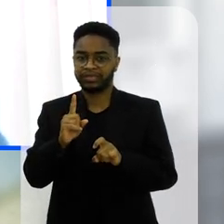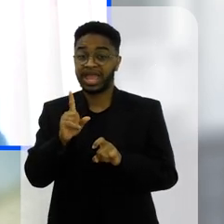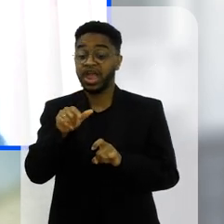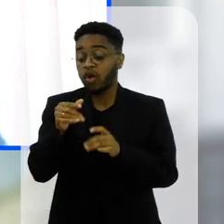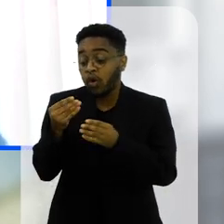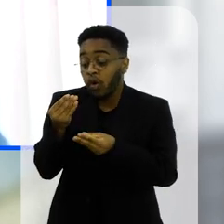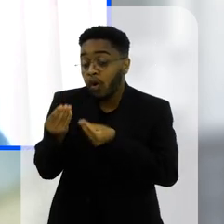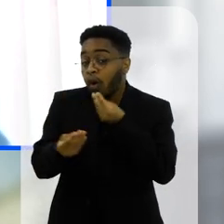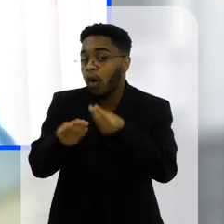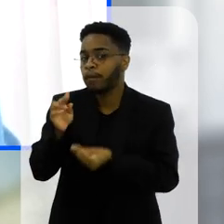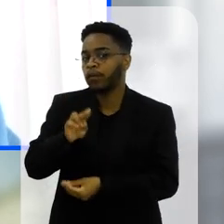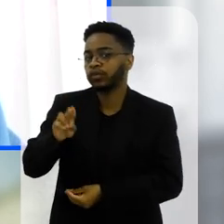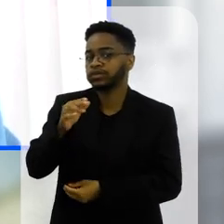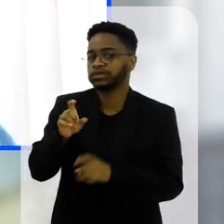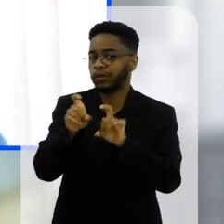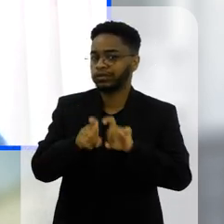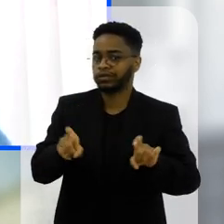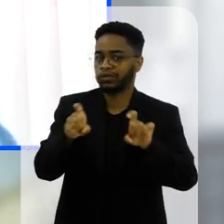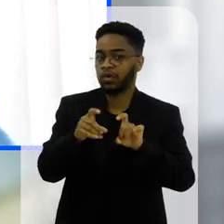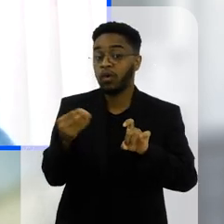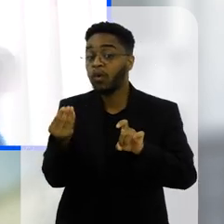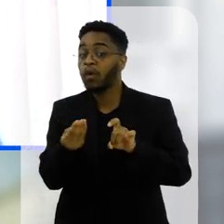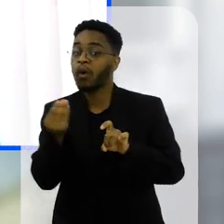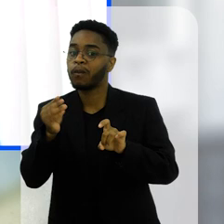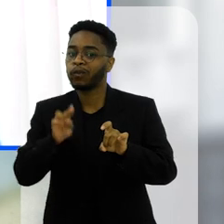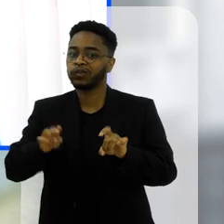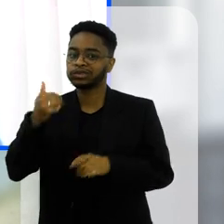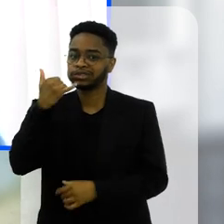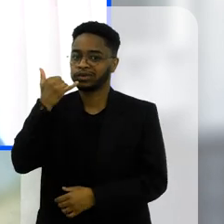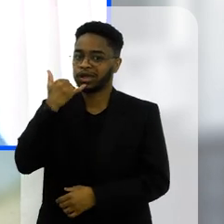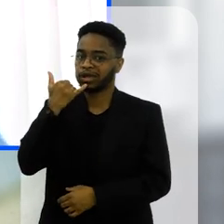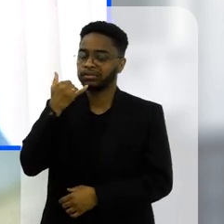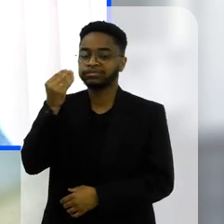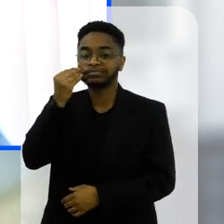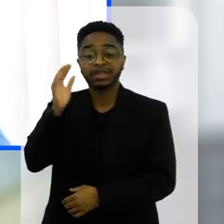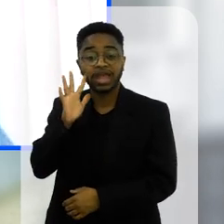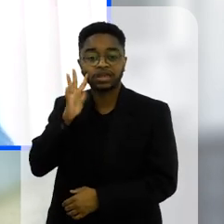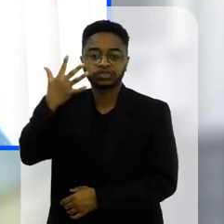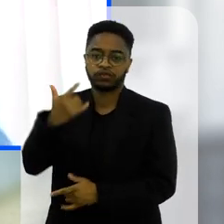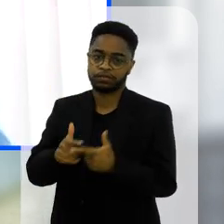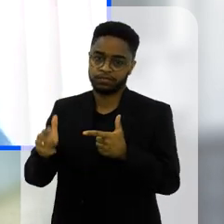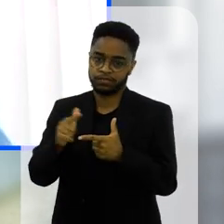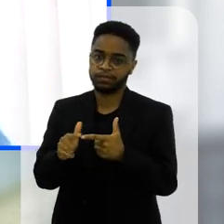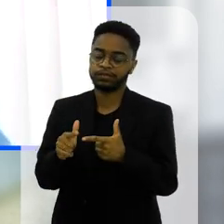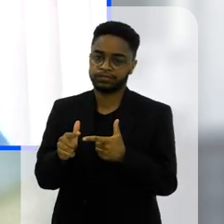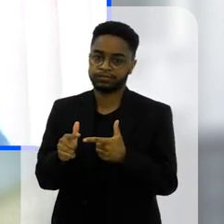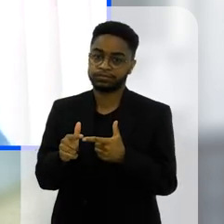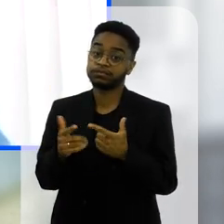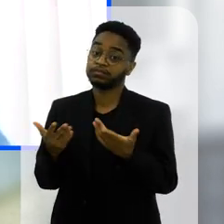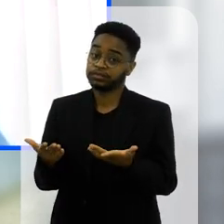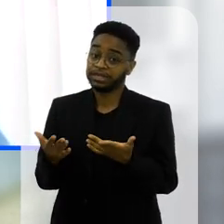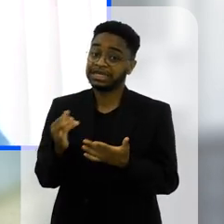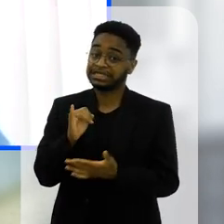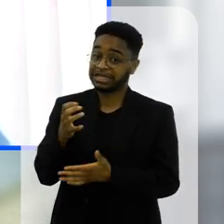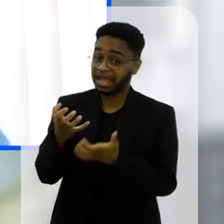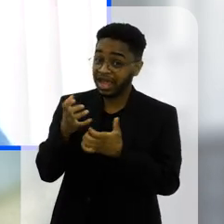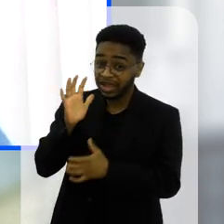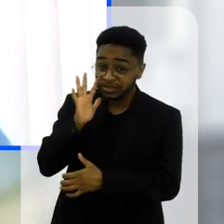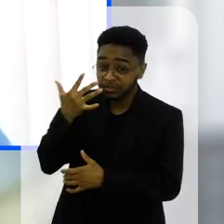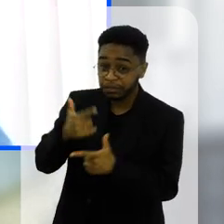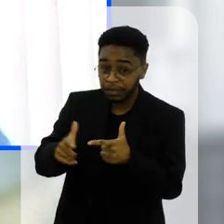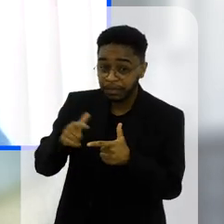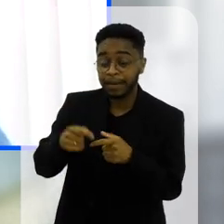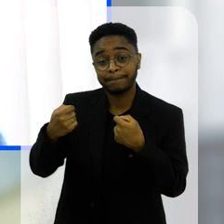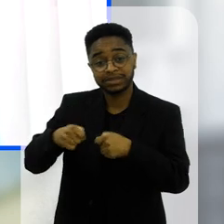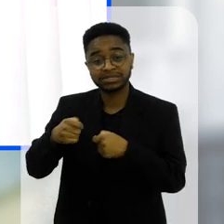que ele utiliza esse computador esse celular ou essa tecnologia para solucionar problemas e para solucionar problemas é muito importante que essa